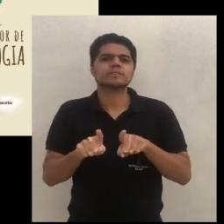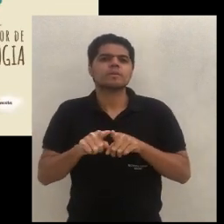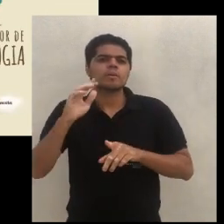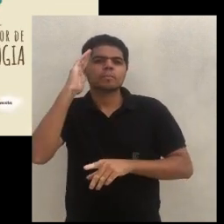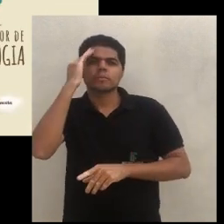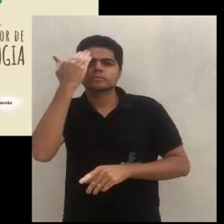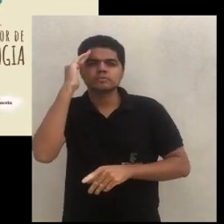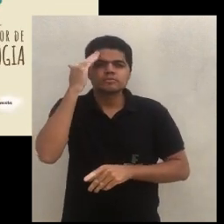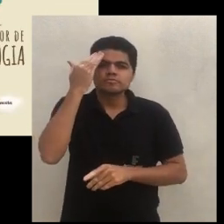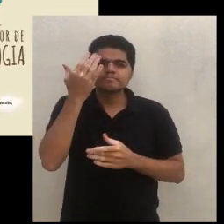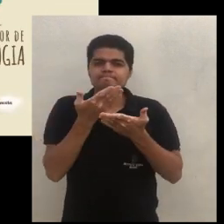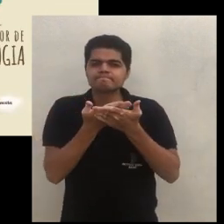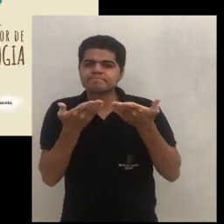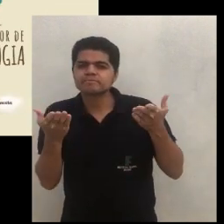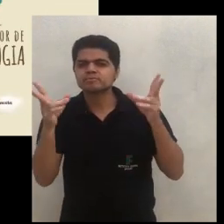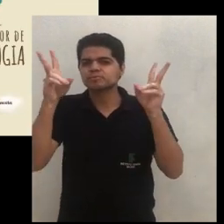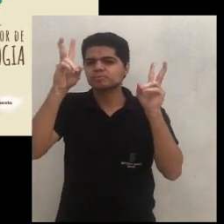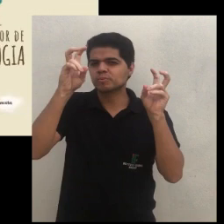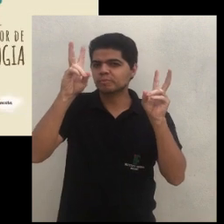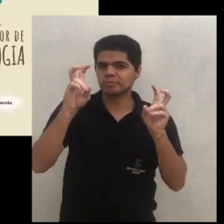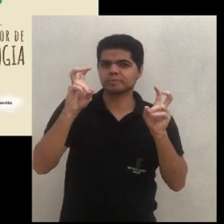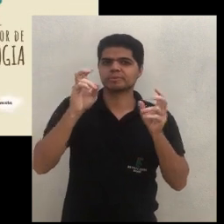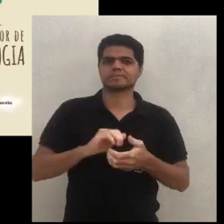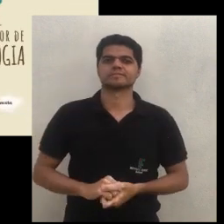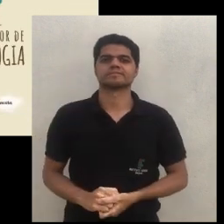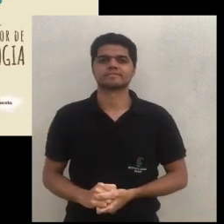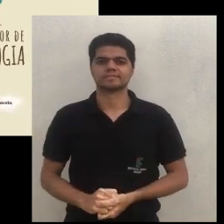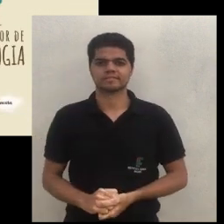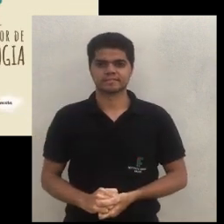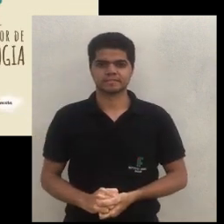entendimento sobre esse assunto.